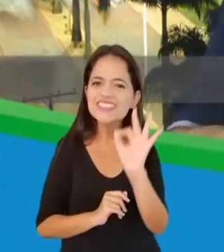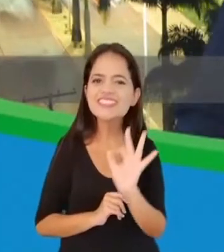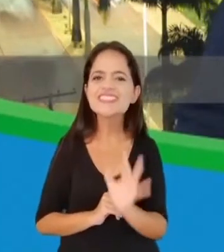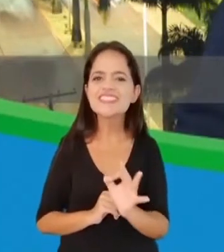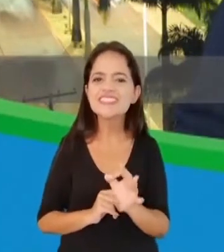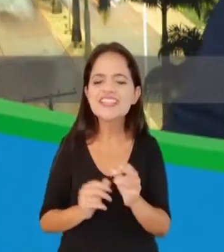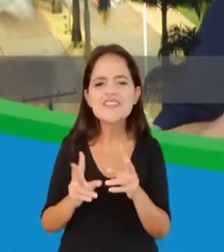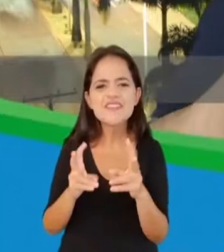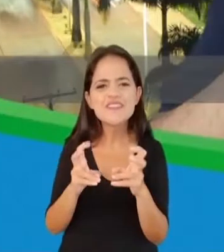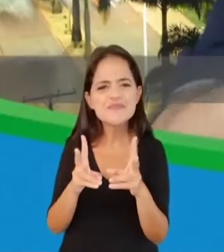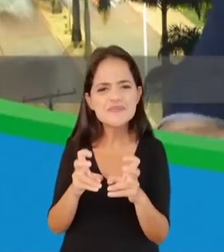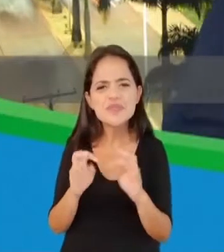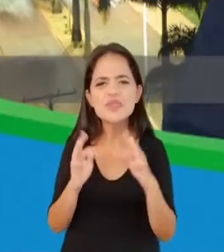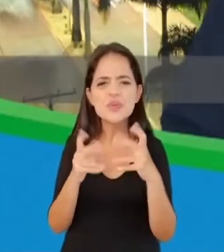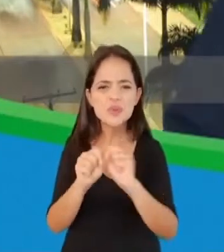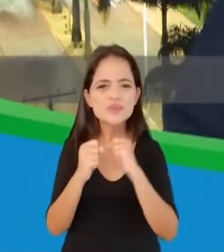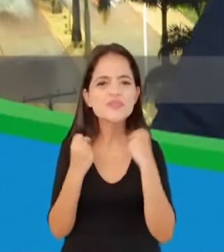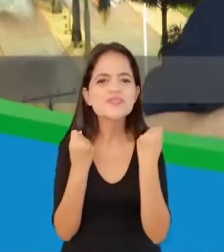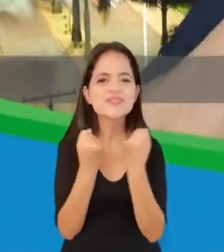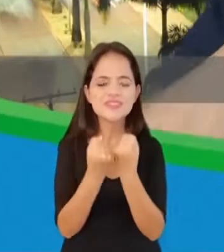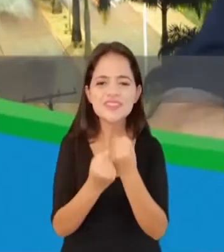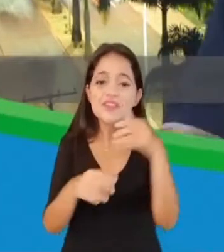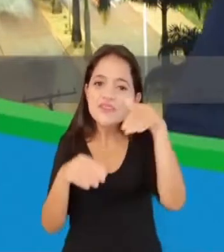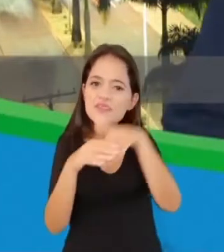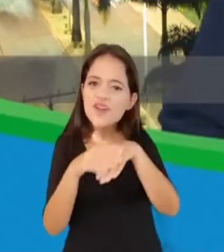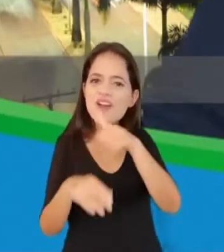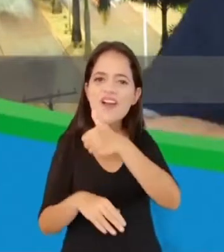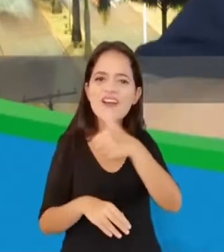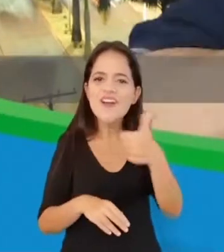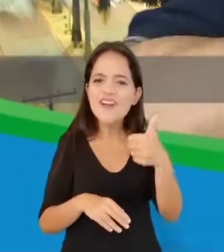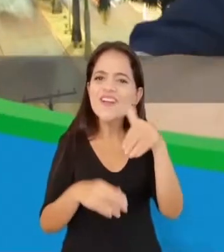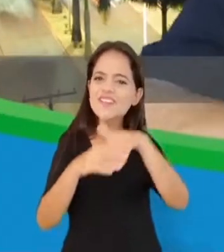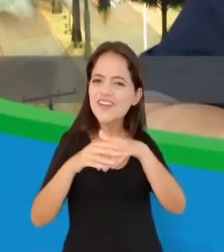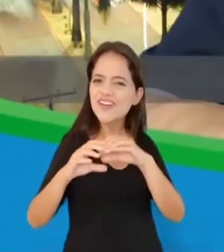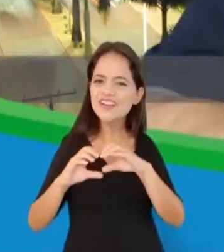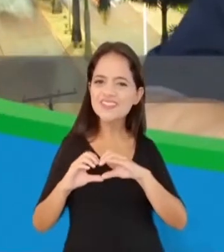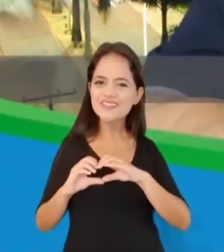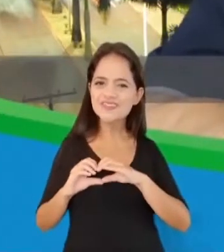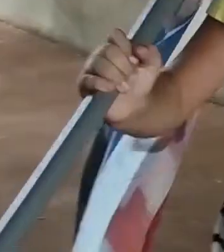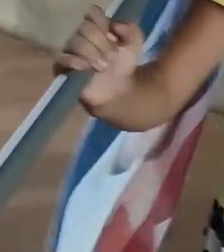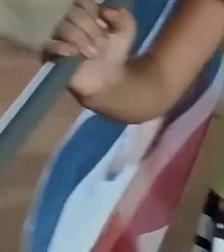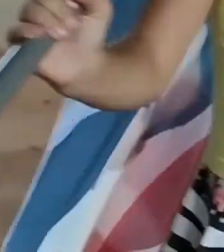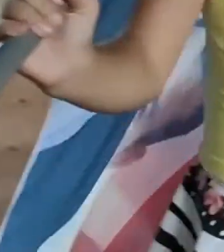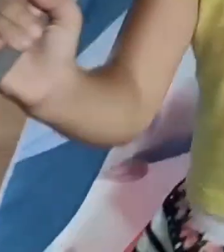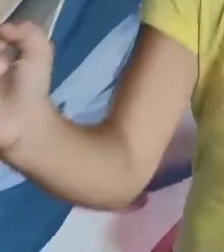acordo com a necessidade da nossa comunidade. Vote 11! Vote com coração!